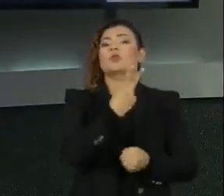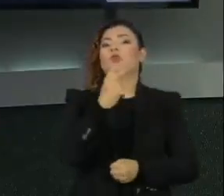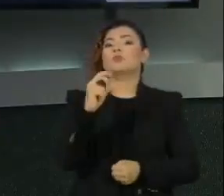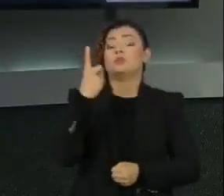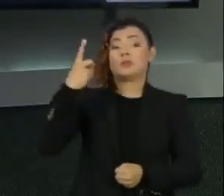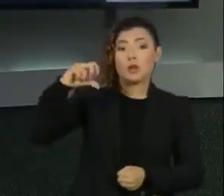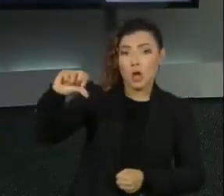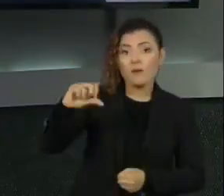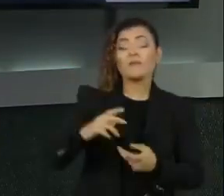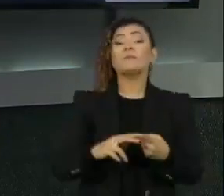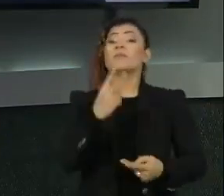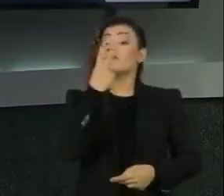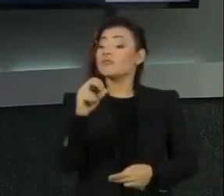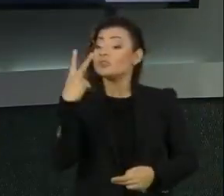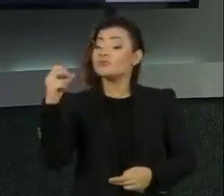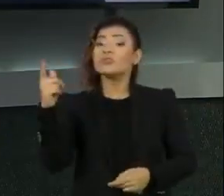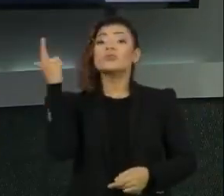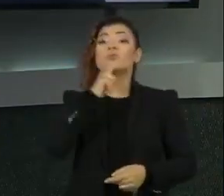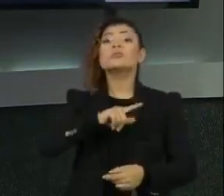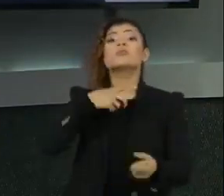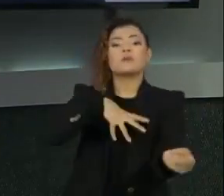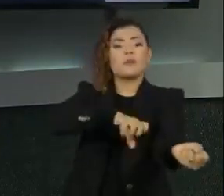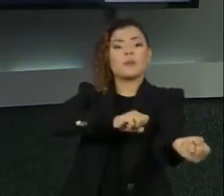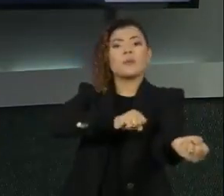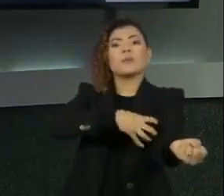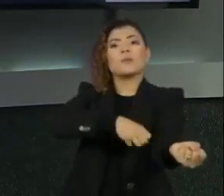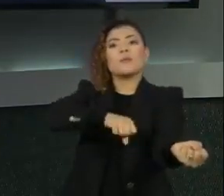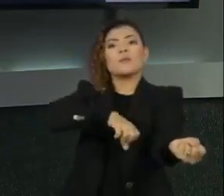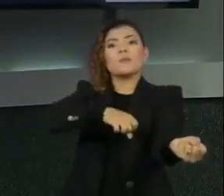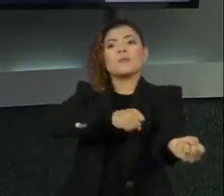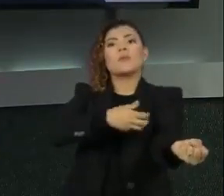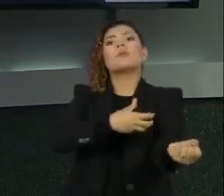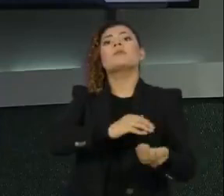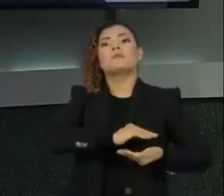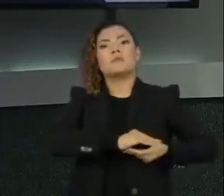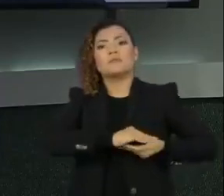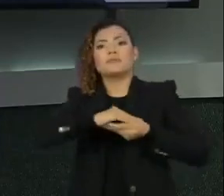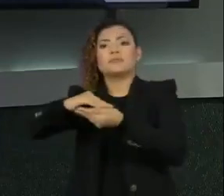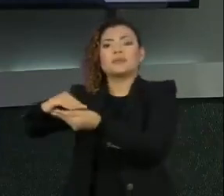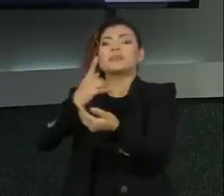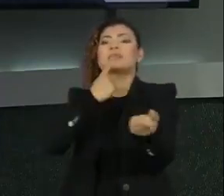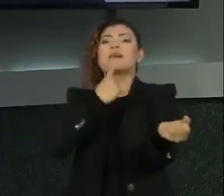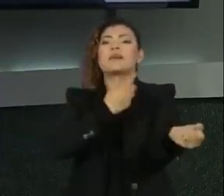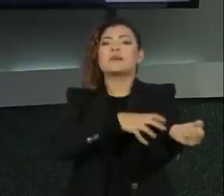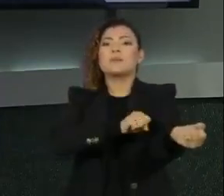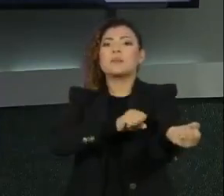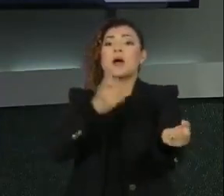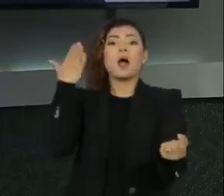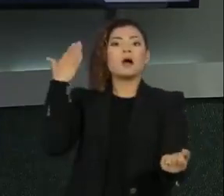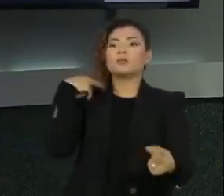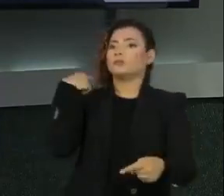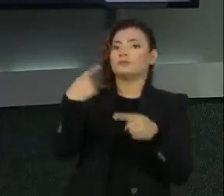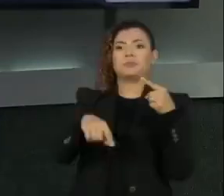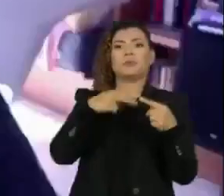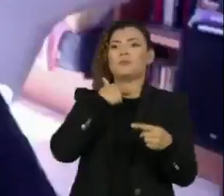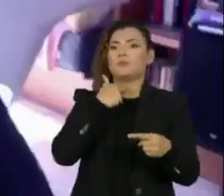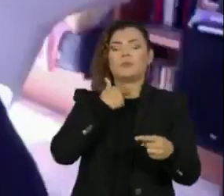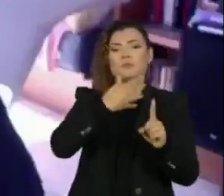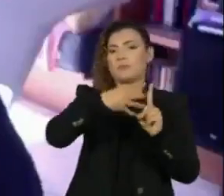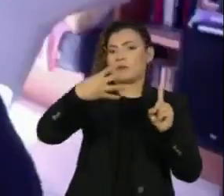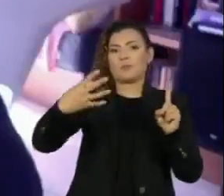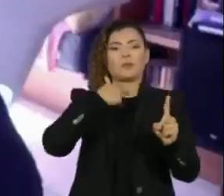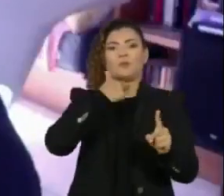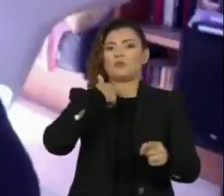Em 2020, a gente teve o direito à doação de sangue também assegurada para pessoas LGBTs que antes não podiam doar sangue.